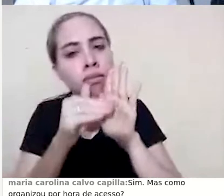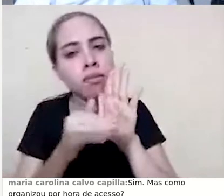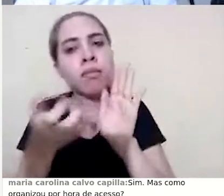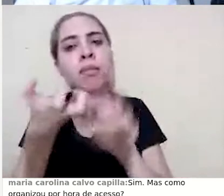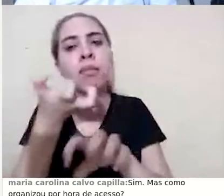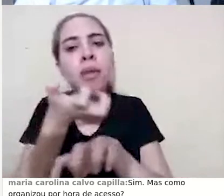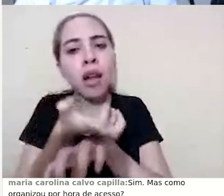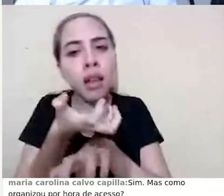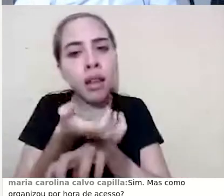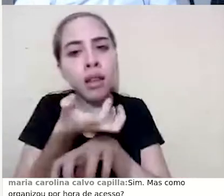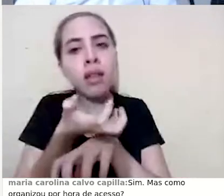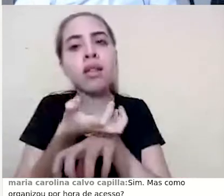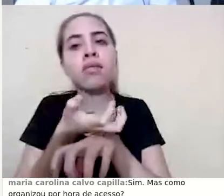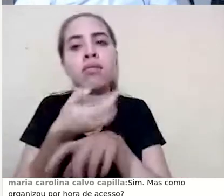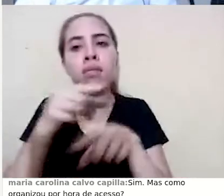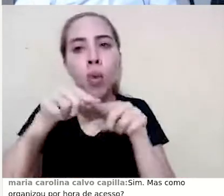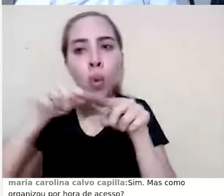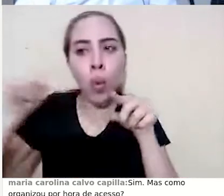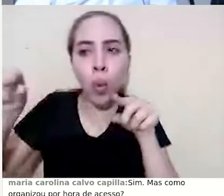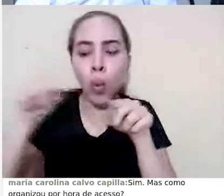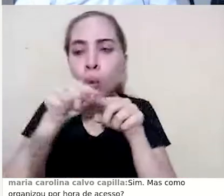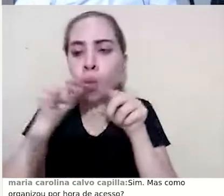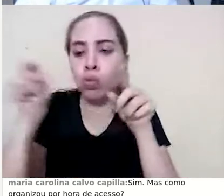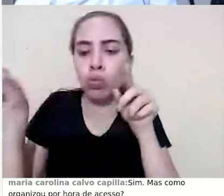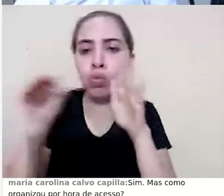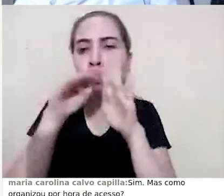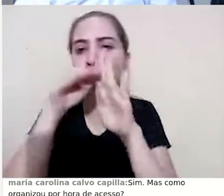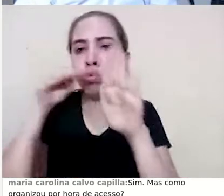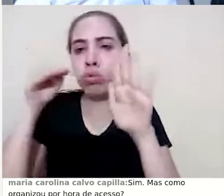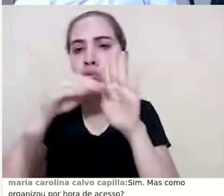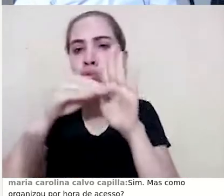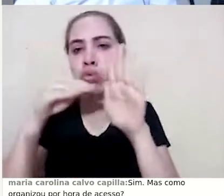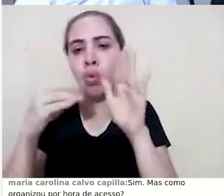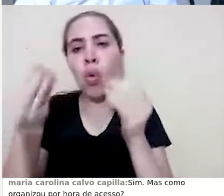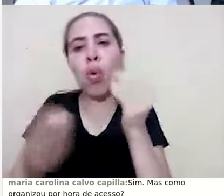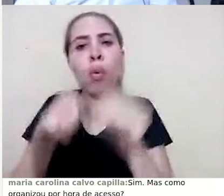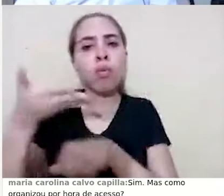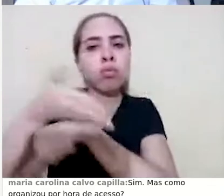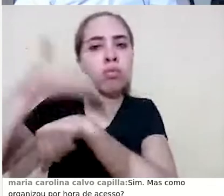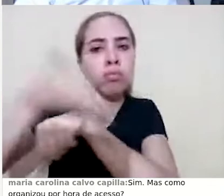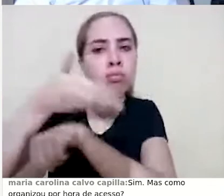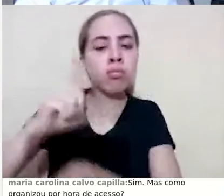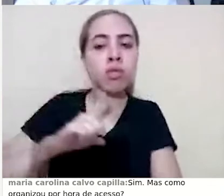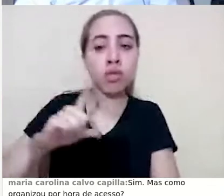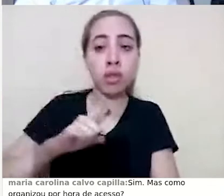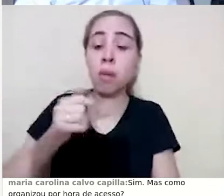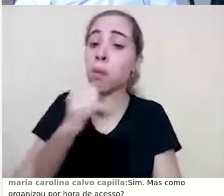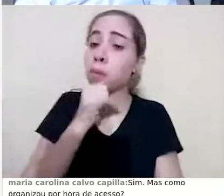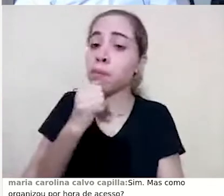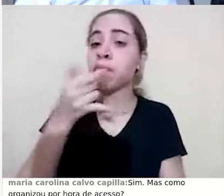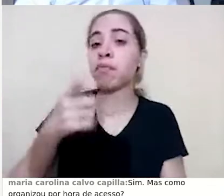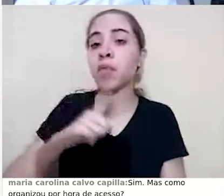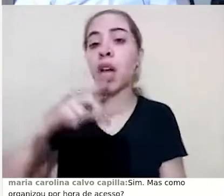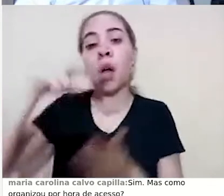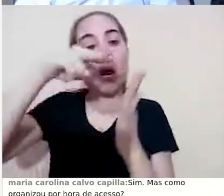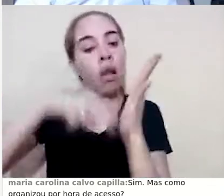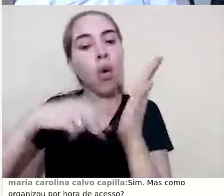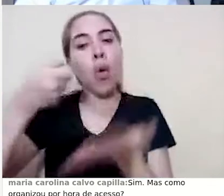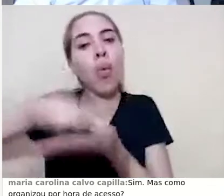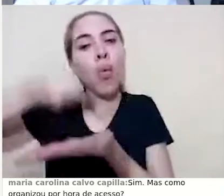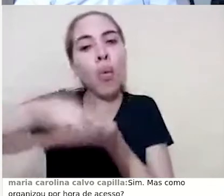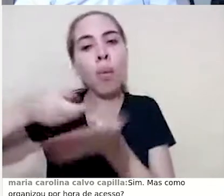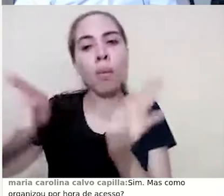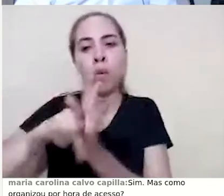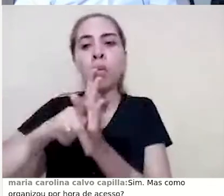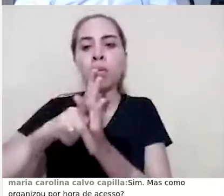graficamente, quantos acessos houveram. Então, nesse caso, que é uma leitura obrigatória do plano de ensino,